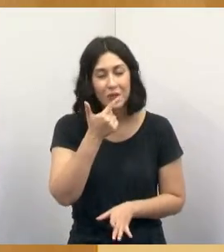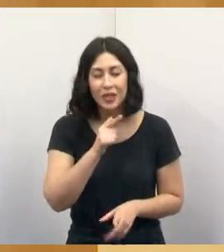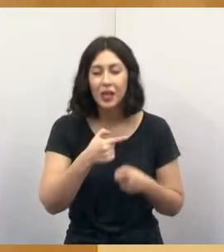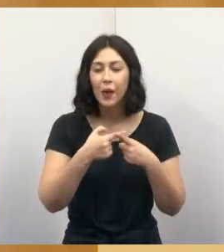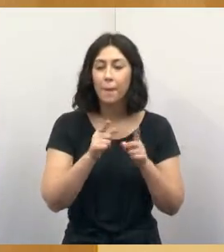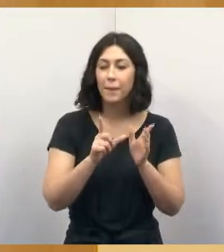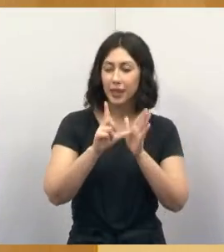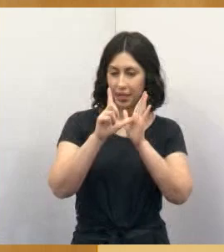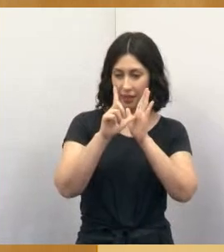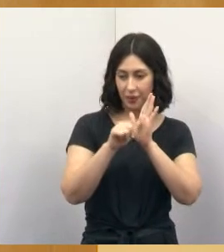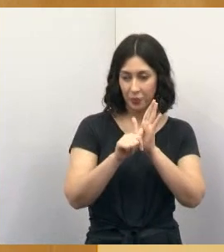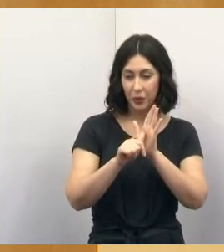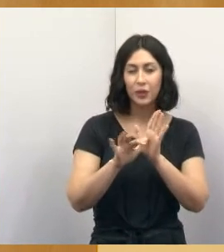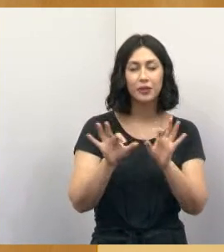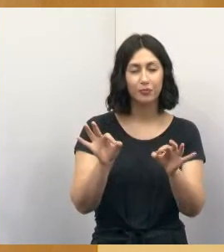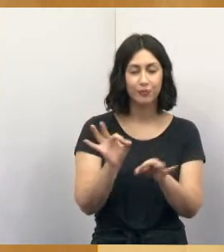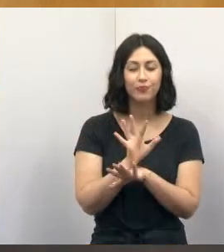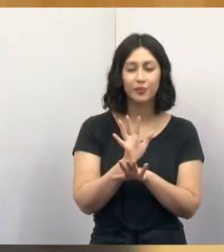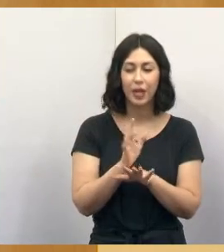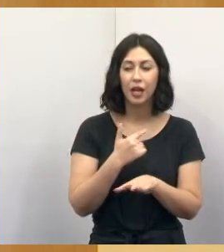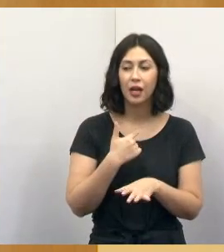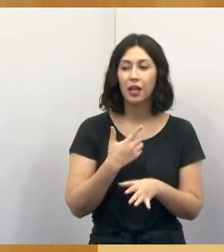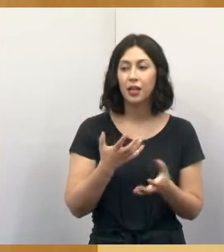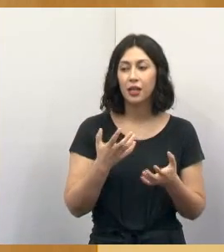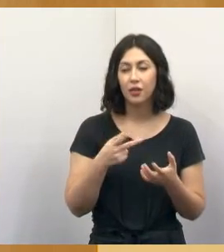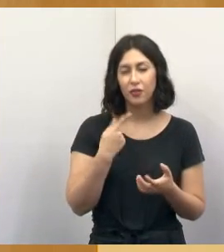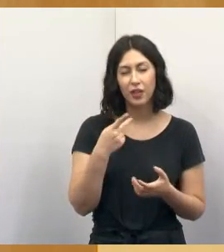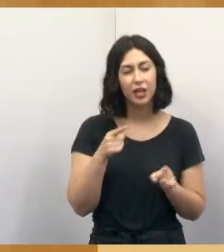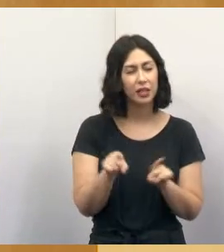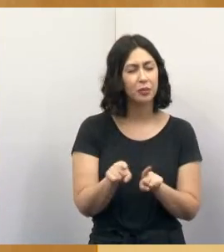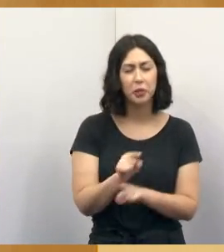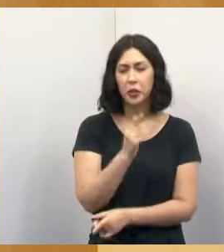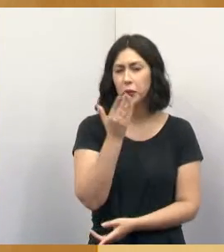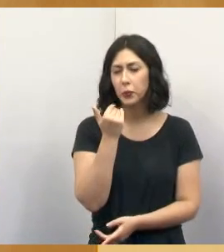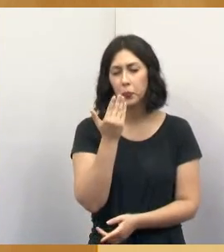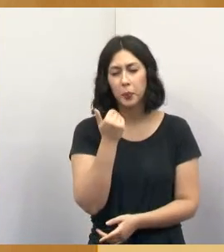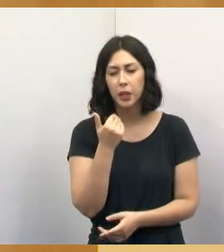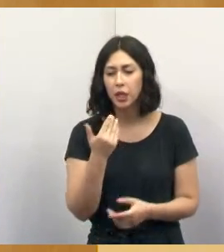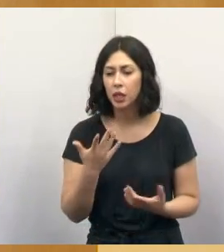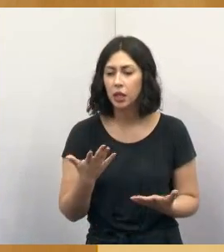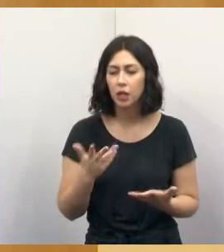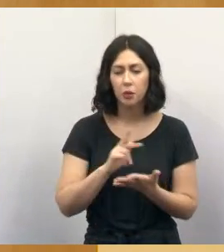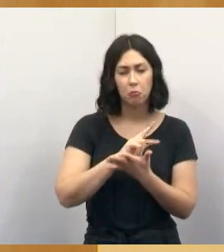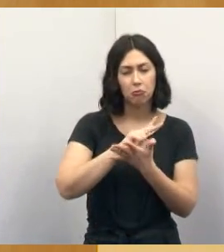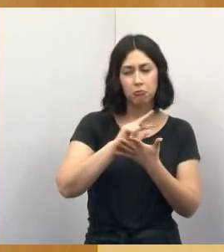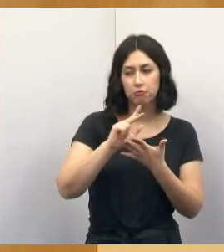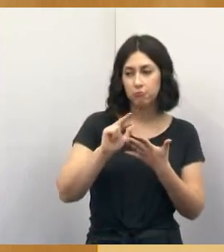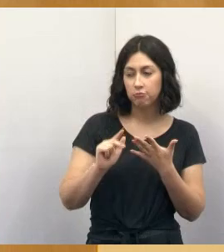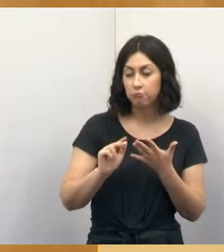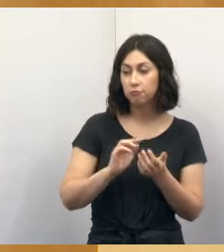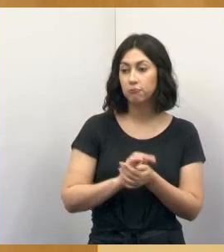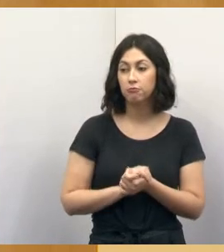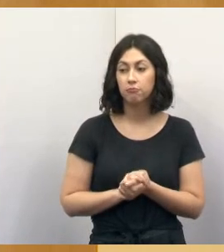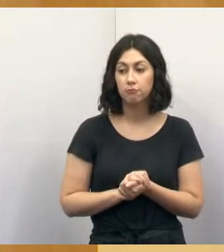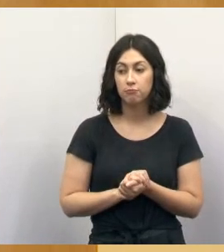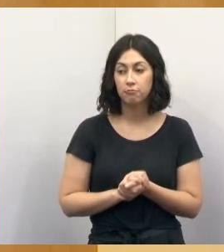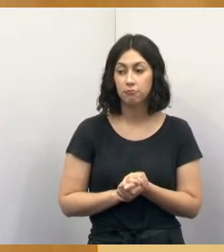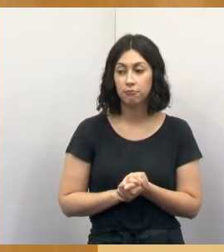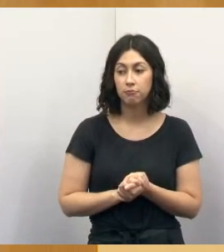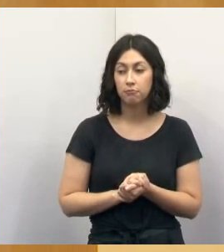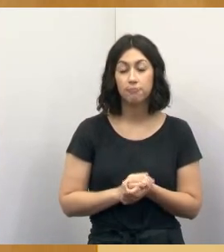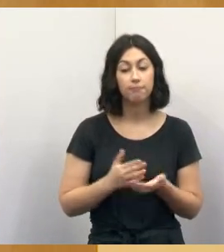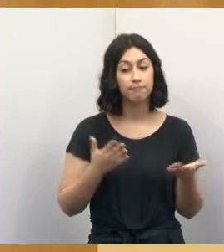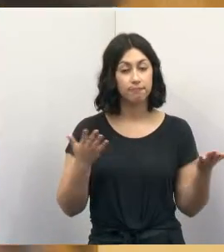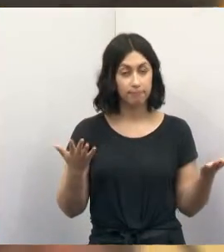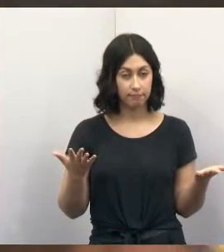se transferindo de novo para a semana que vem, que é falar a respeito das ações das ONGs, tá bom? Outras coisas. Gente, olha,